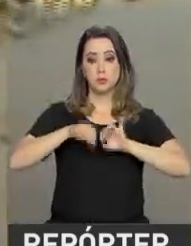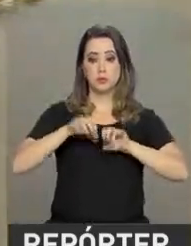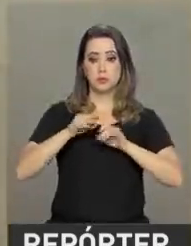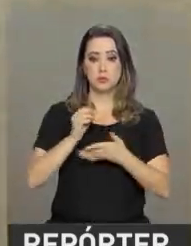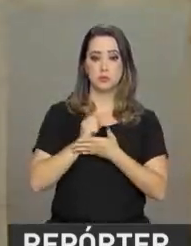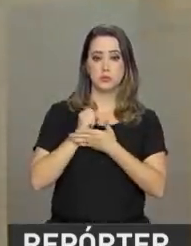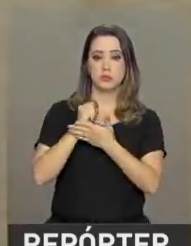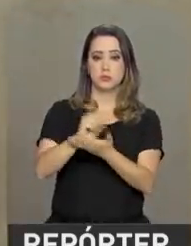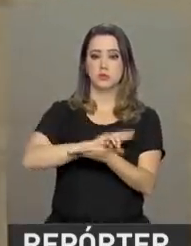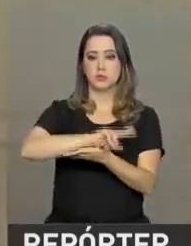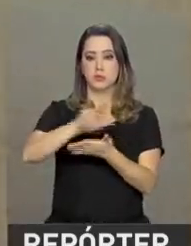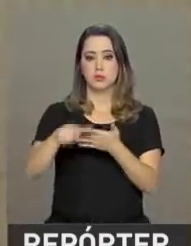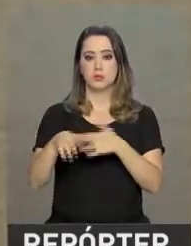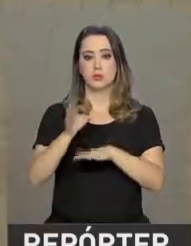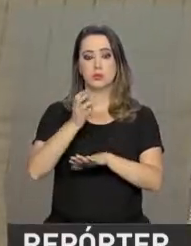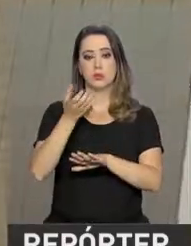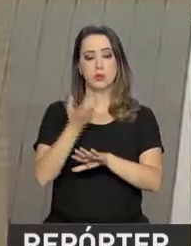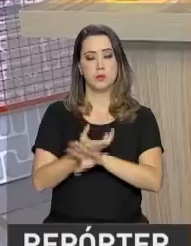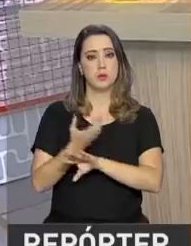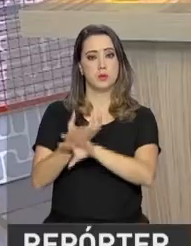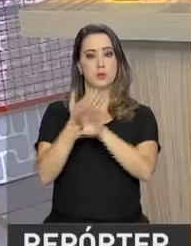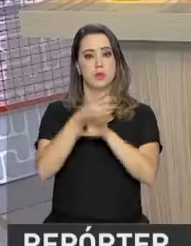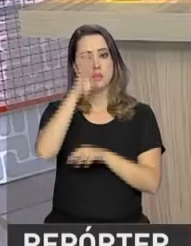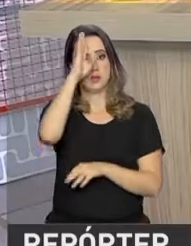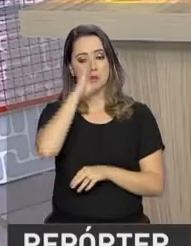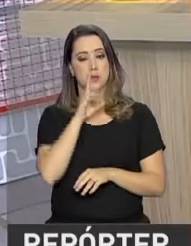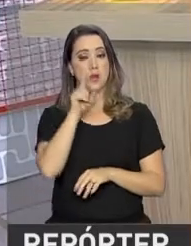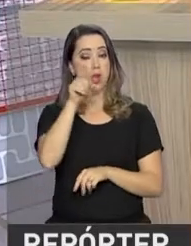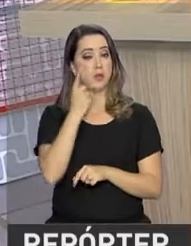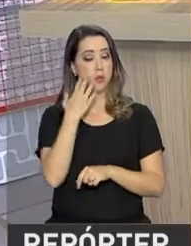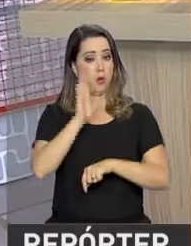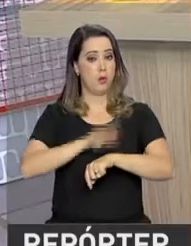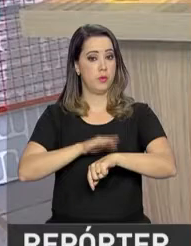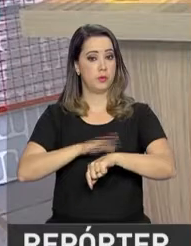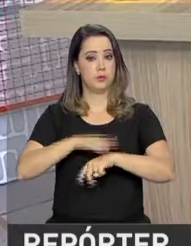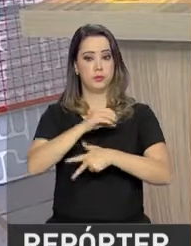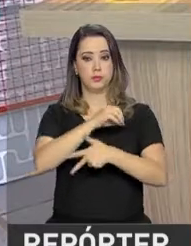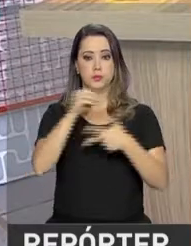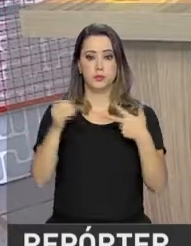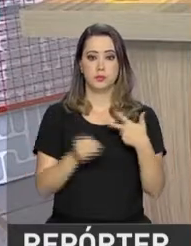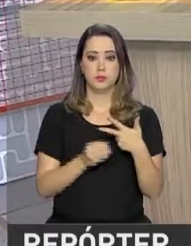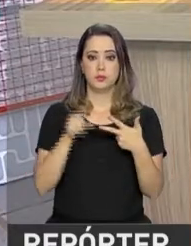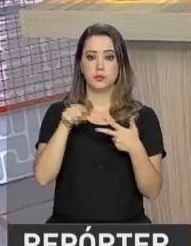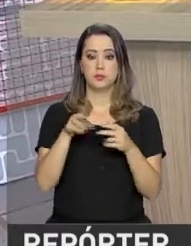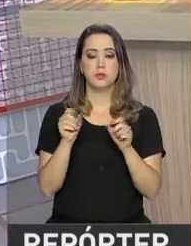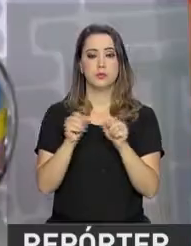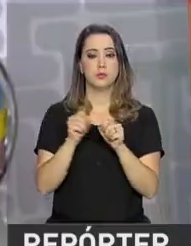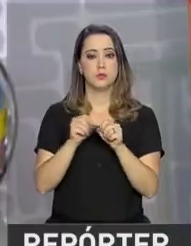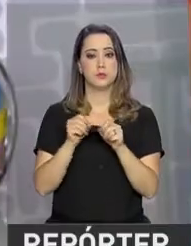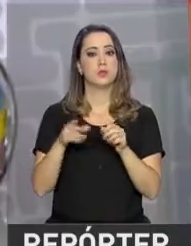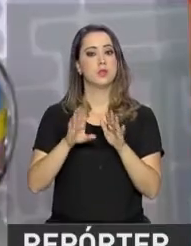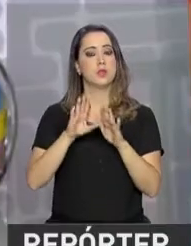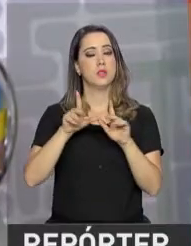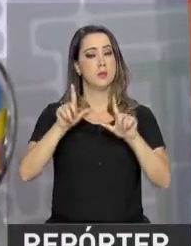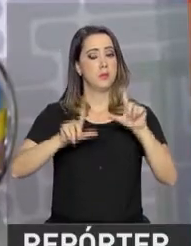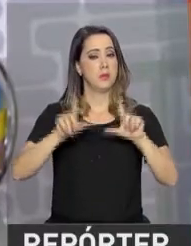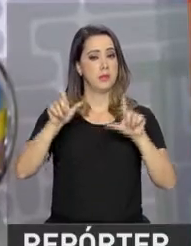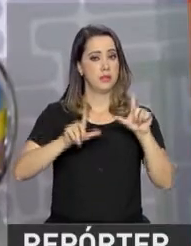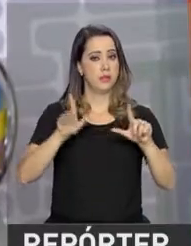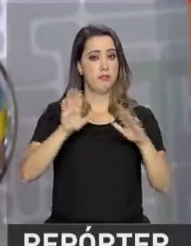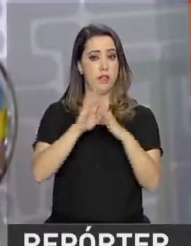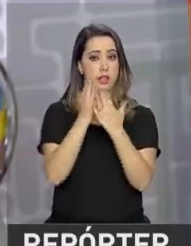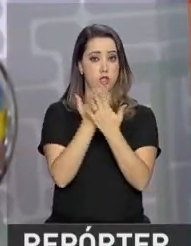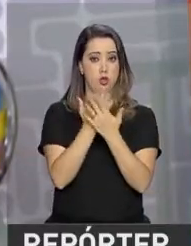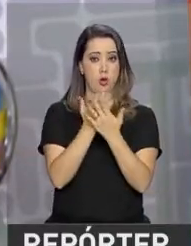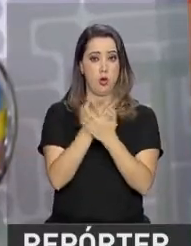disponibiliza vários conteúdos de graça. Um deles é o programa Hora do Enem, produzido pela TV Escola. A produção